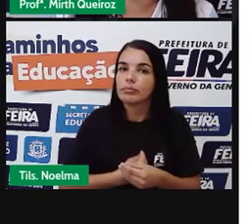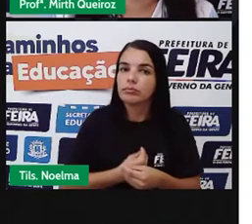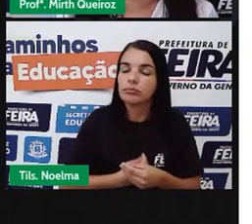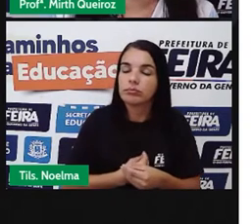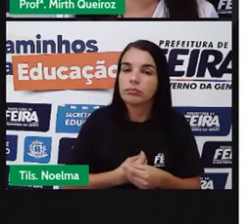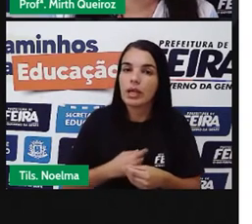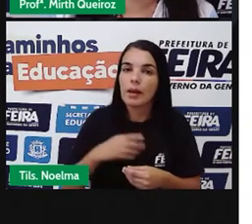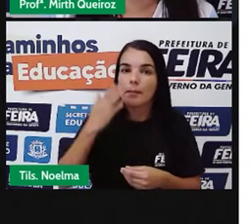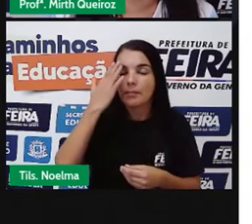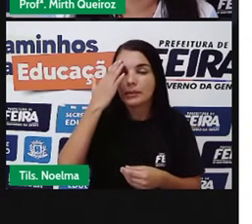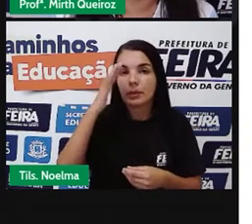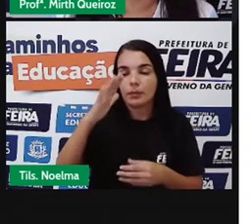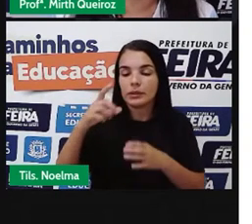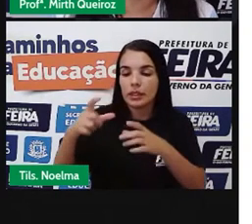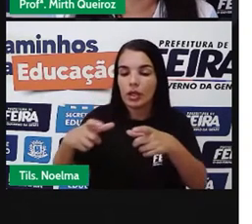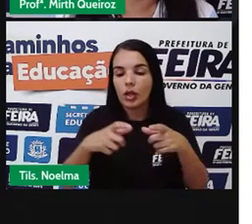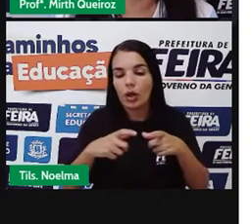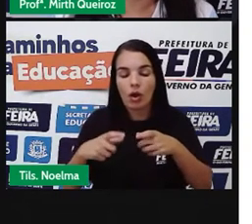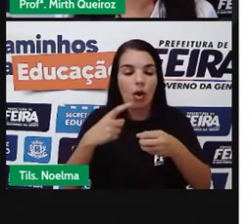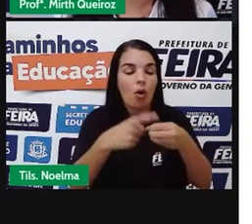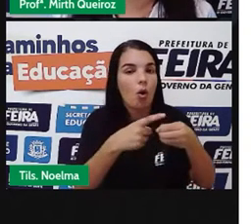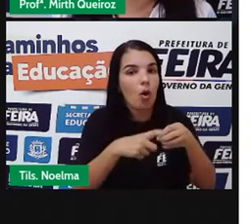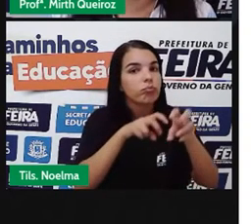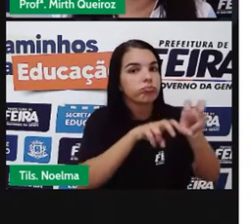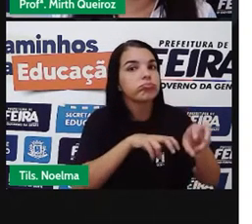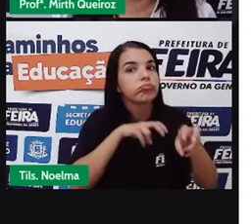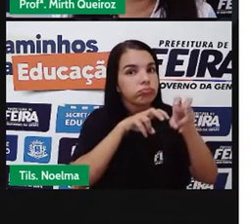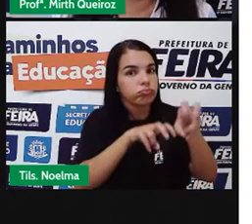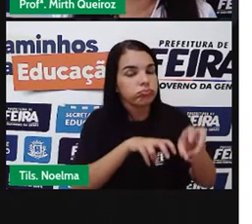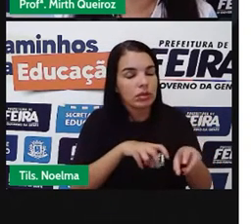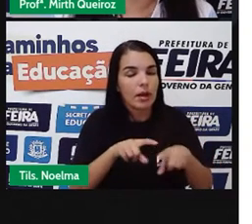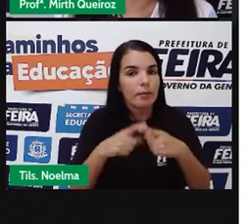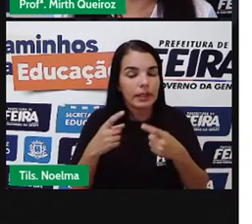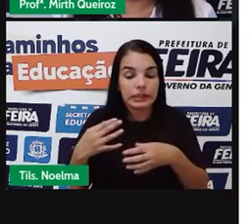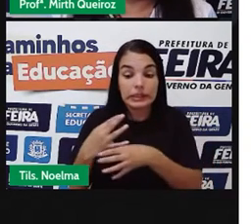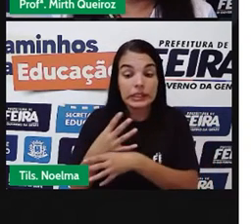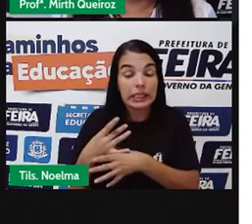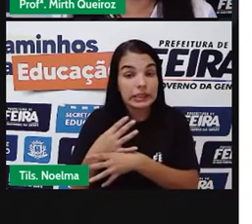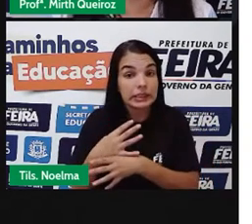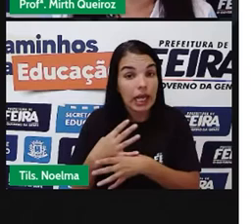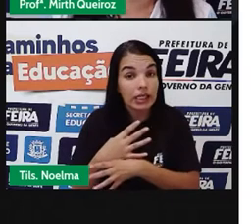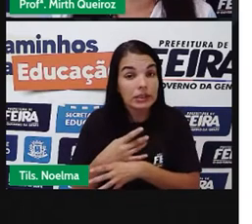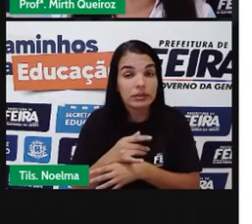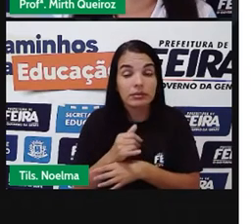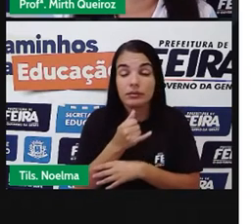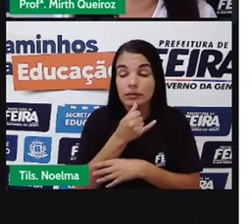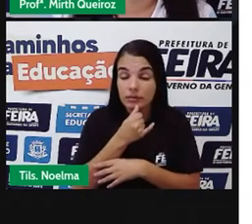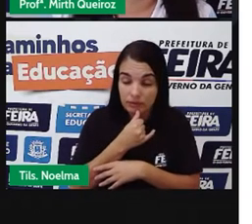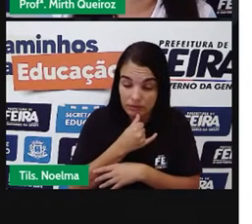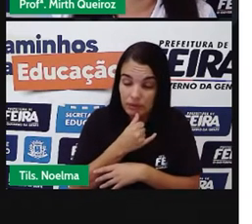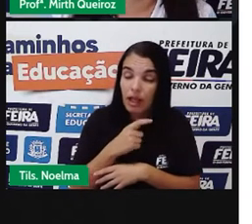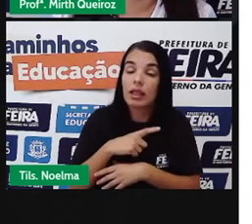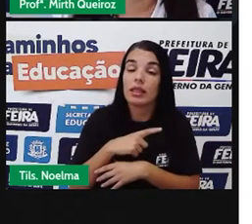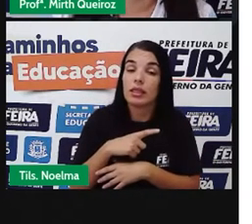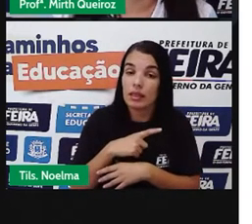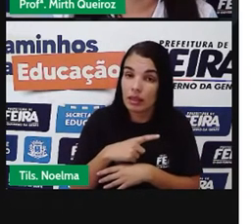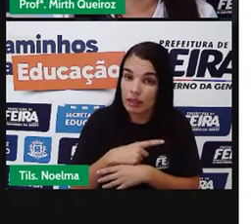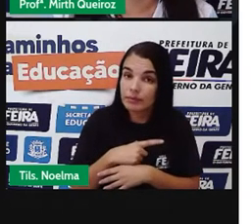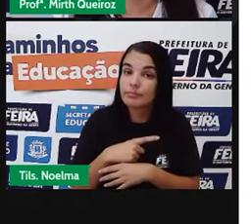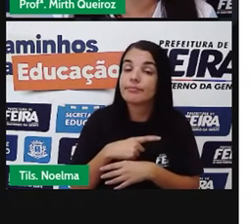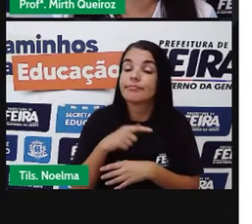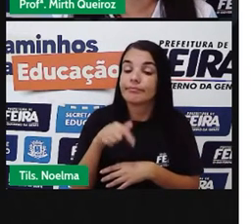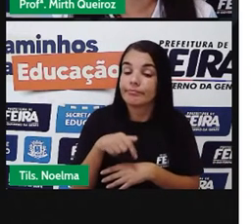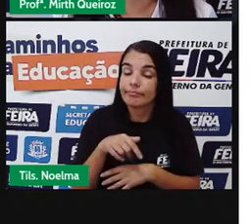principalmente nas localidades do interior. Só que na cidade, infelizmente, ainda a gente se depara